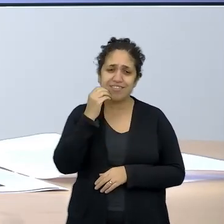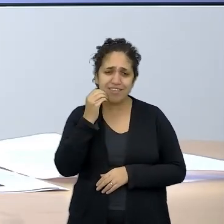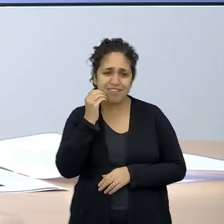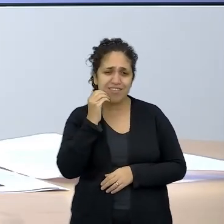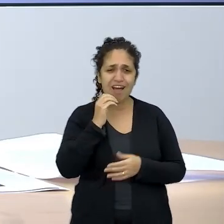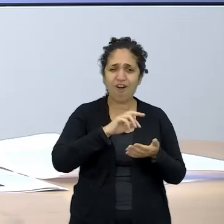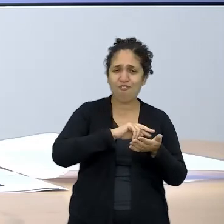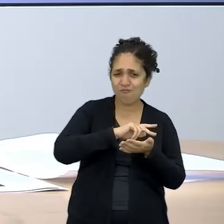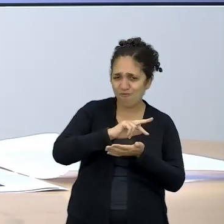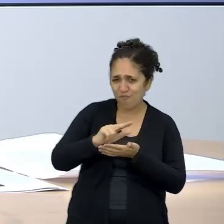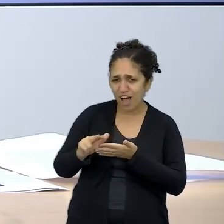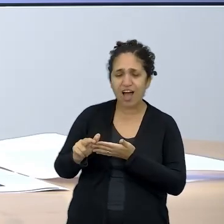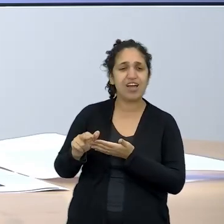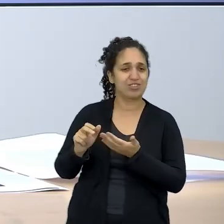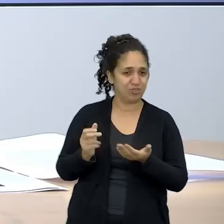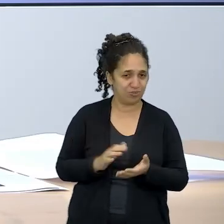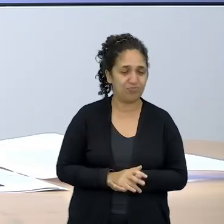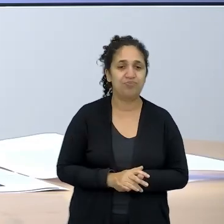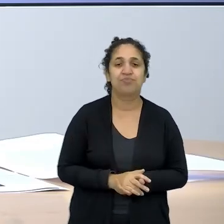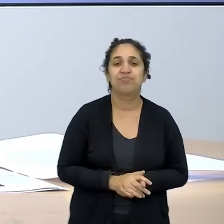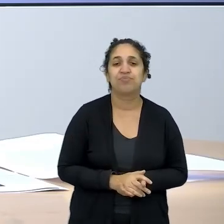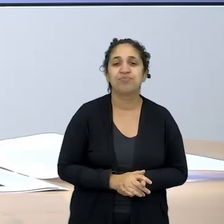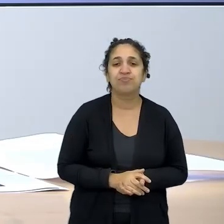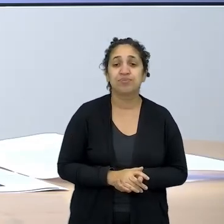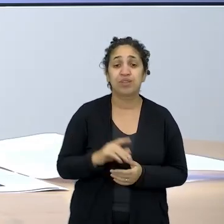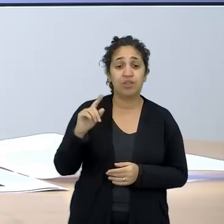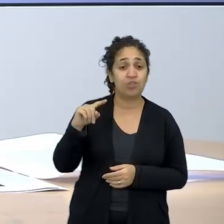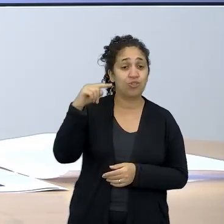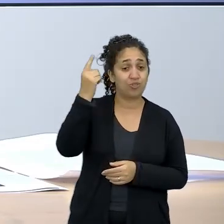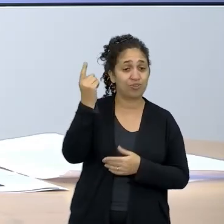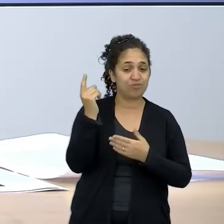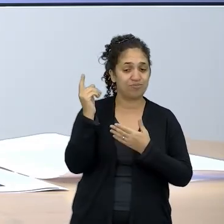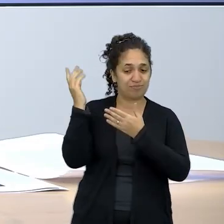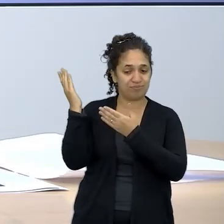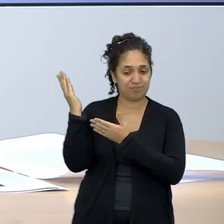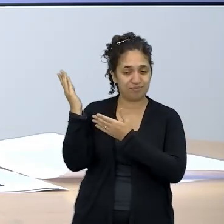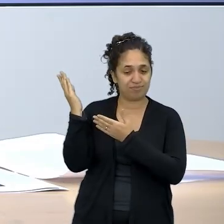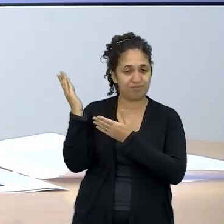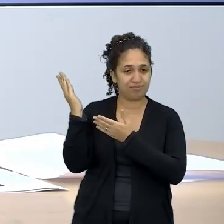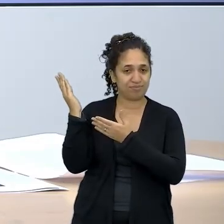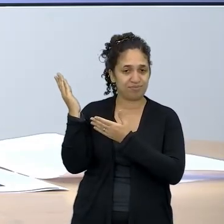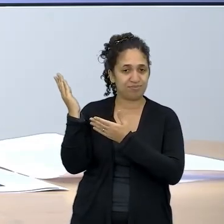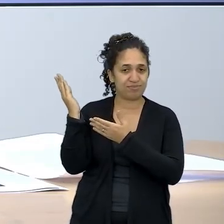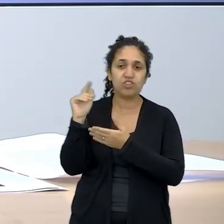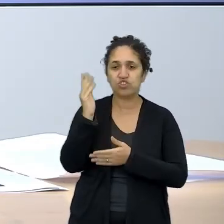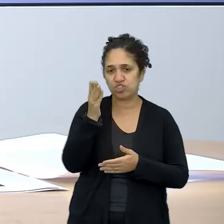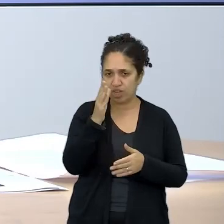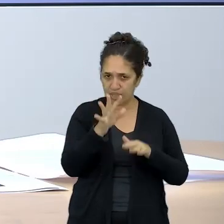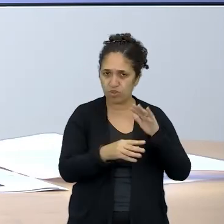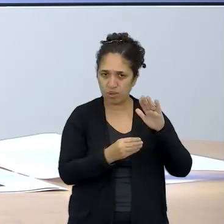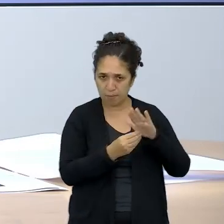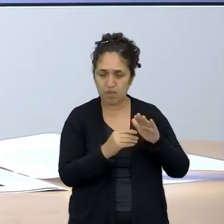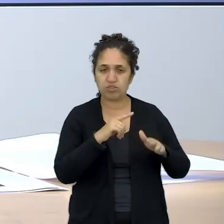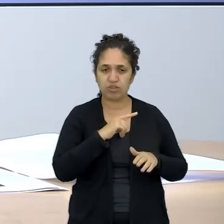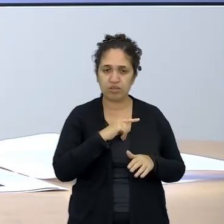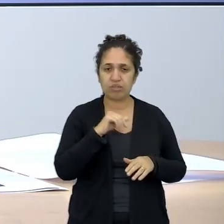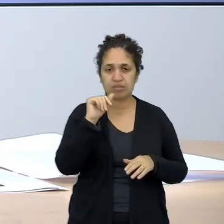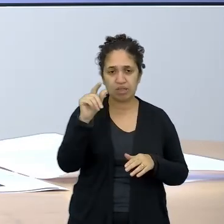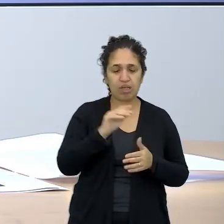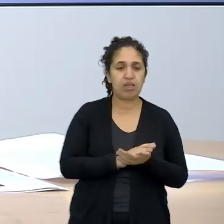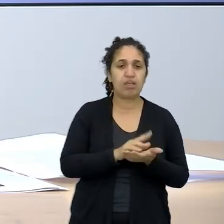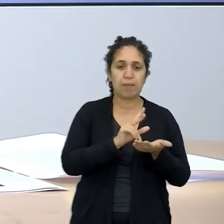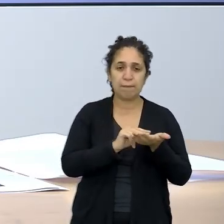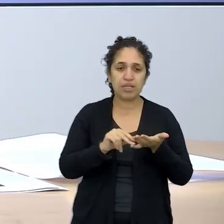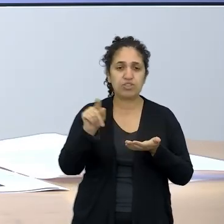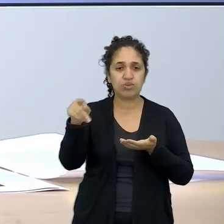números aí. E temos também, no próximo slide, se você tiver pego no repositório, a gente tem a plataforma